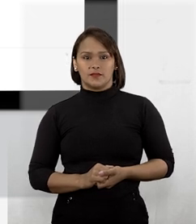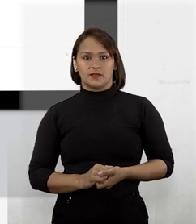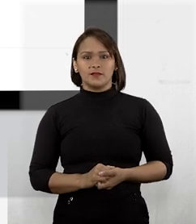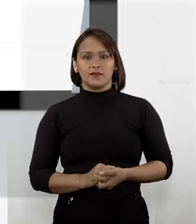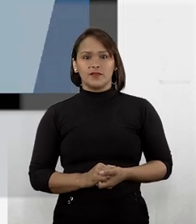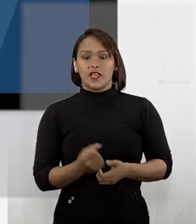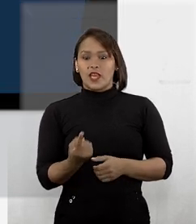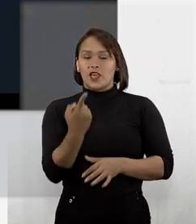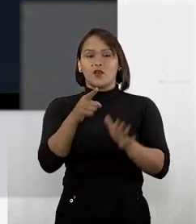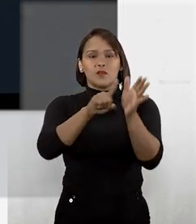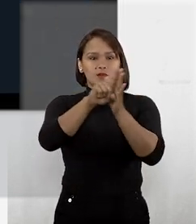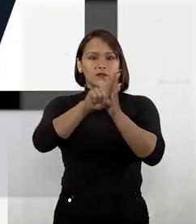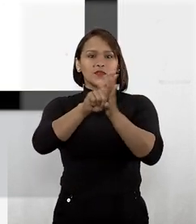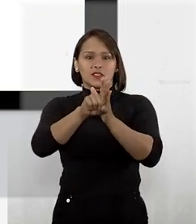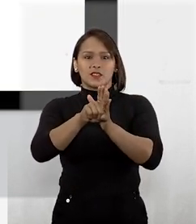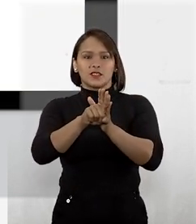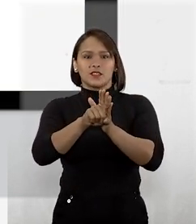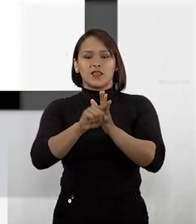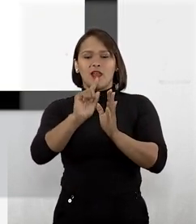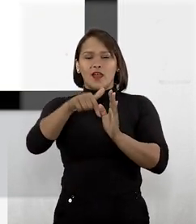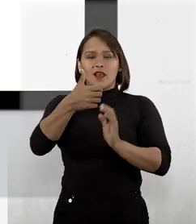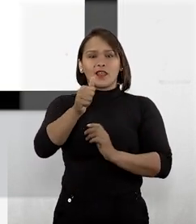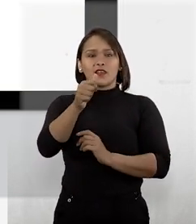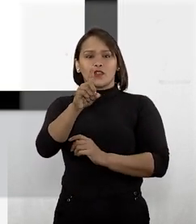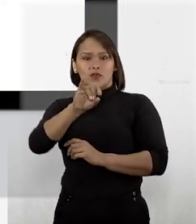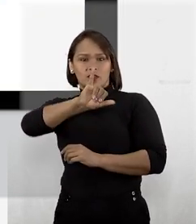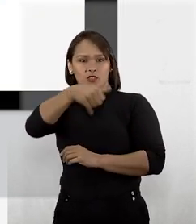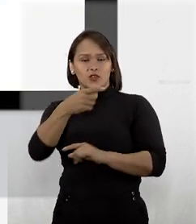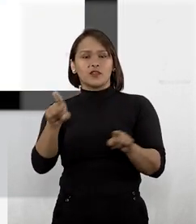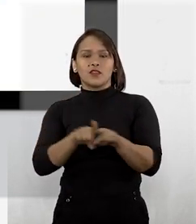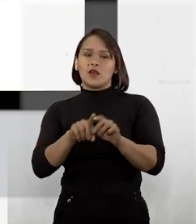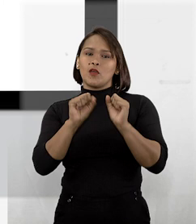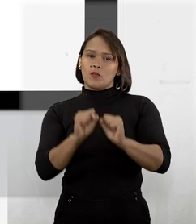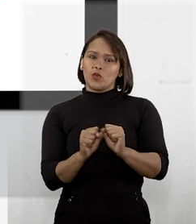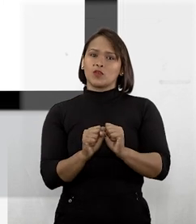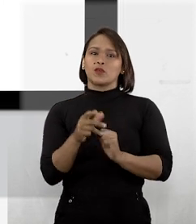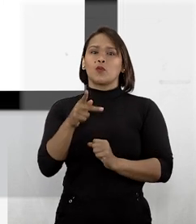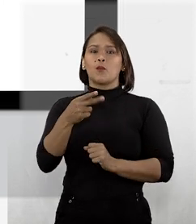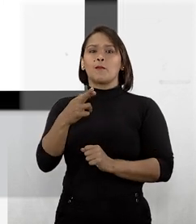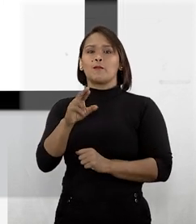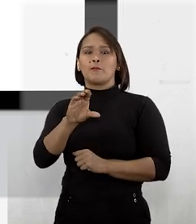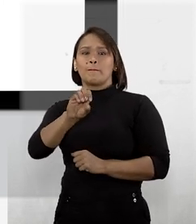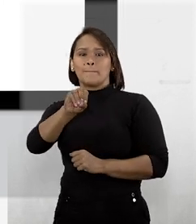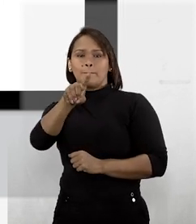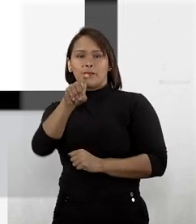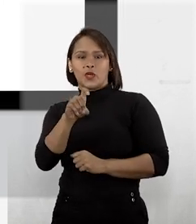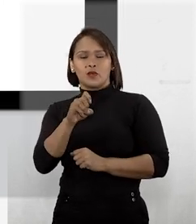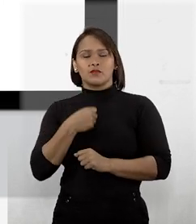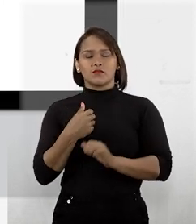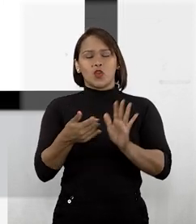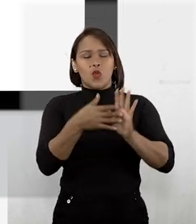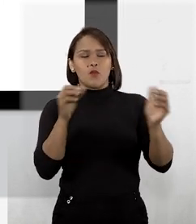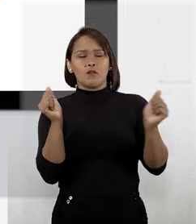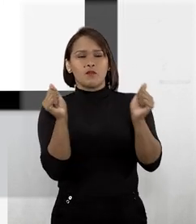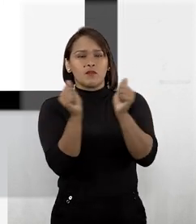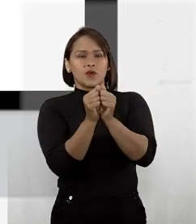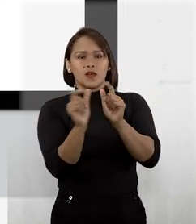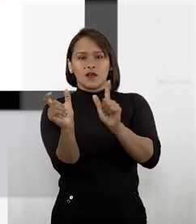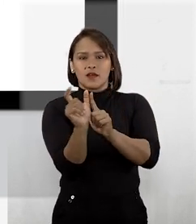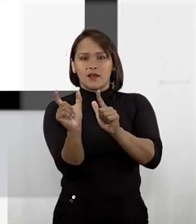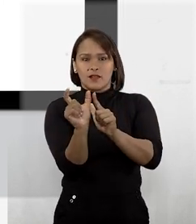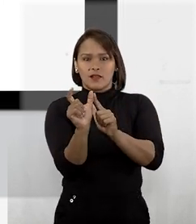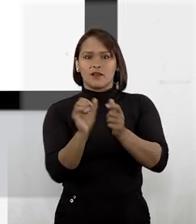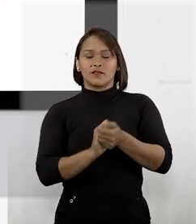Em uma pesquisa, além do ADJ, você também pode usar o PROX, como operador de proximidade.